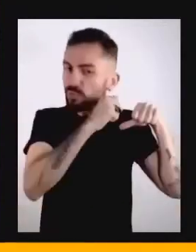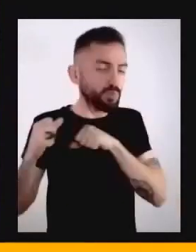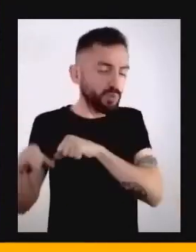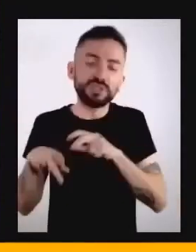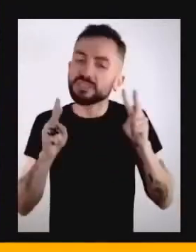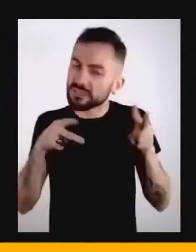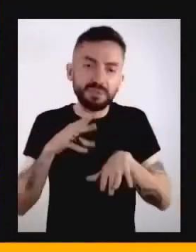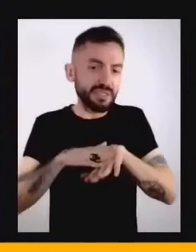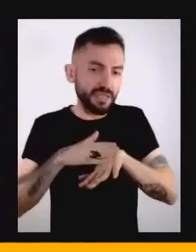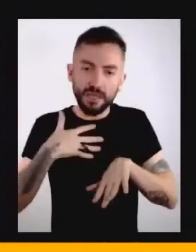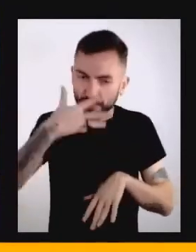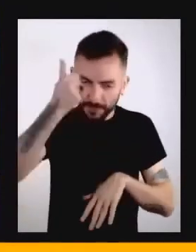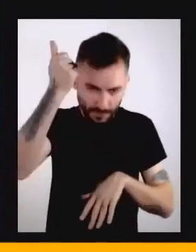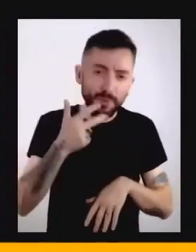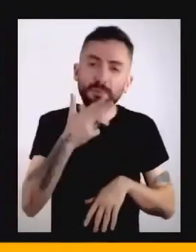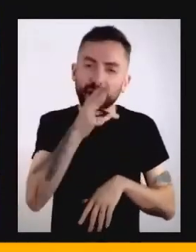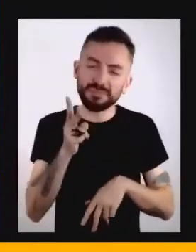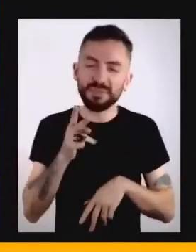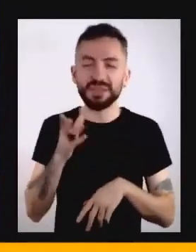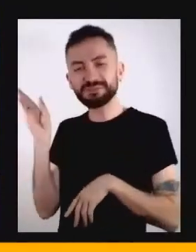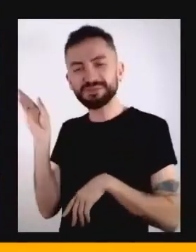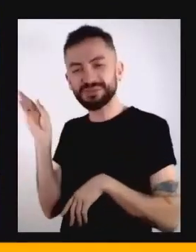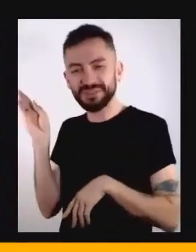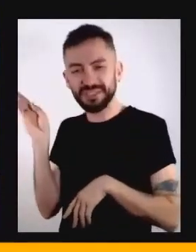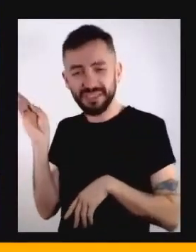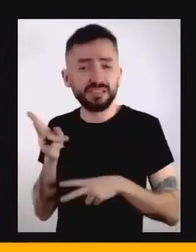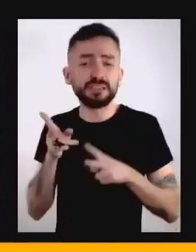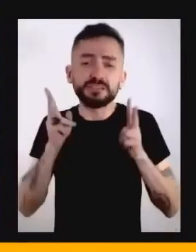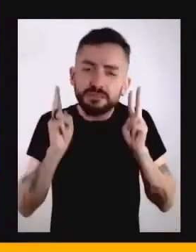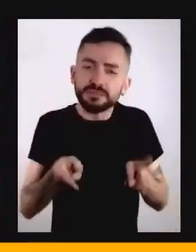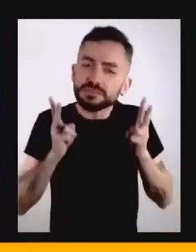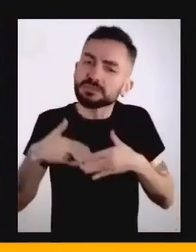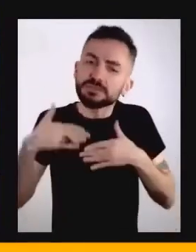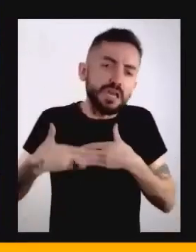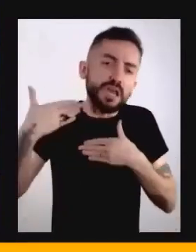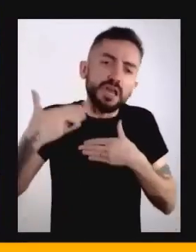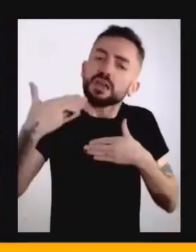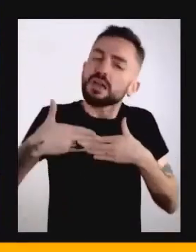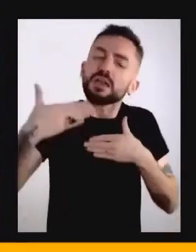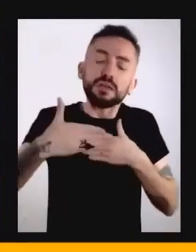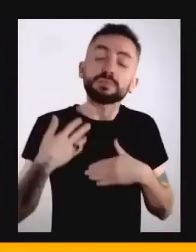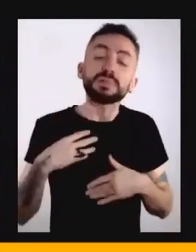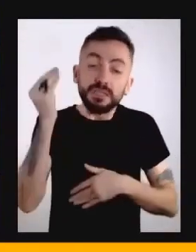É um ciclo contínuo em que a gente está o tempo todo buscando